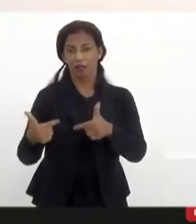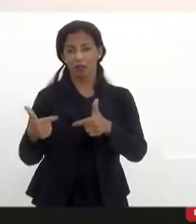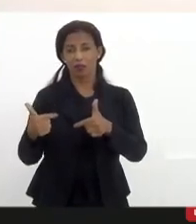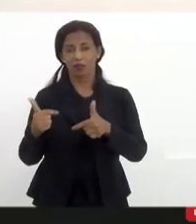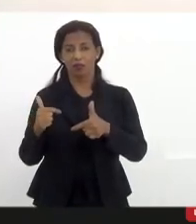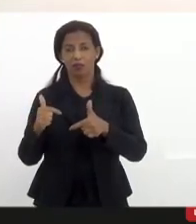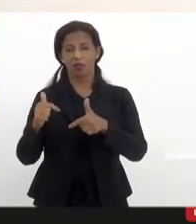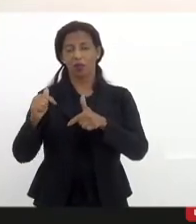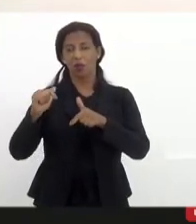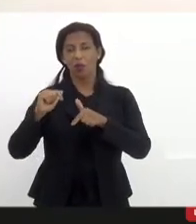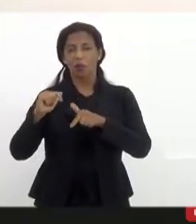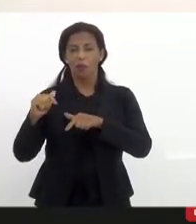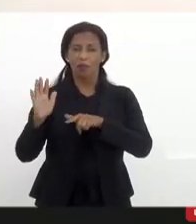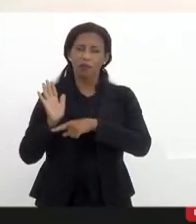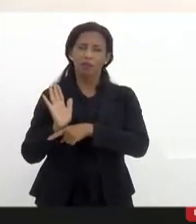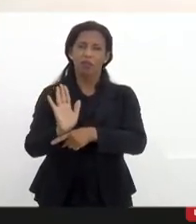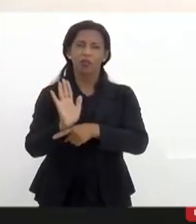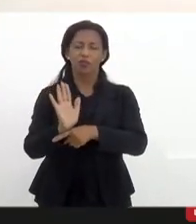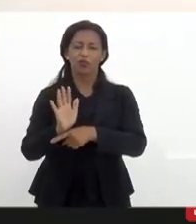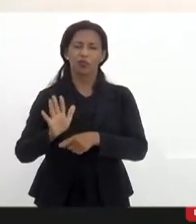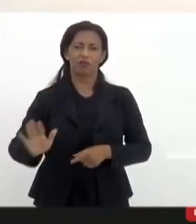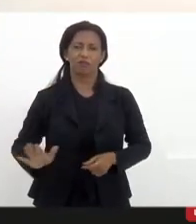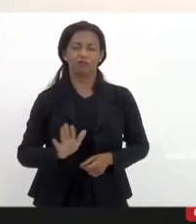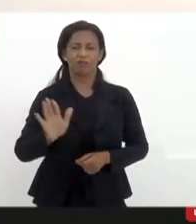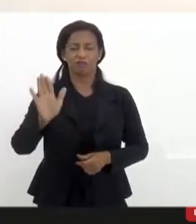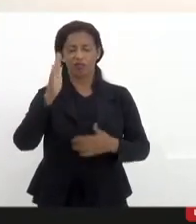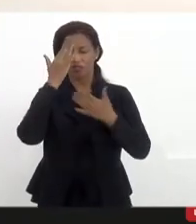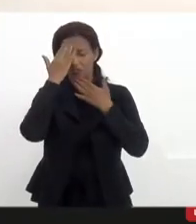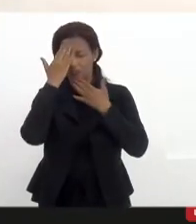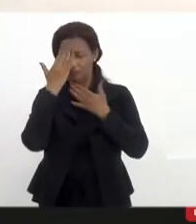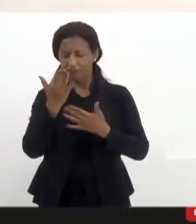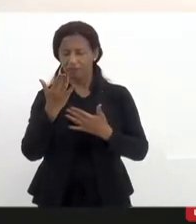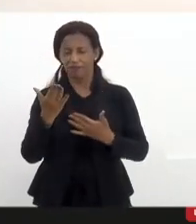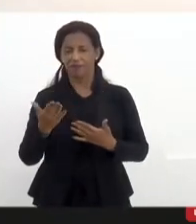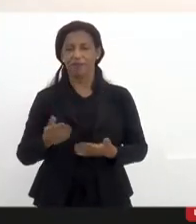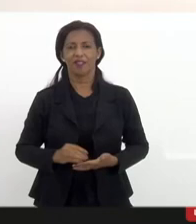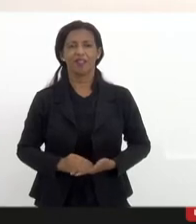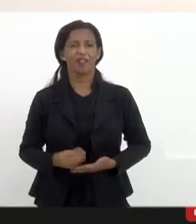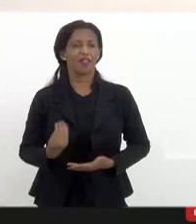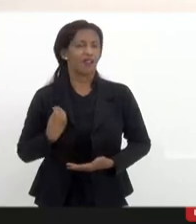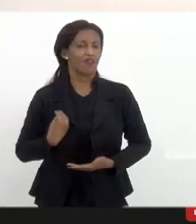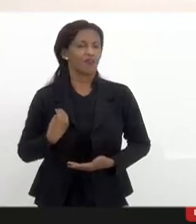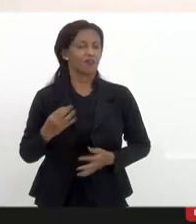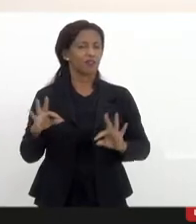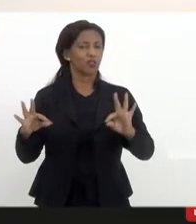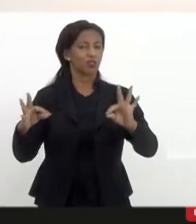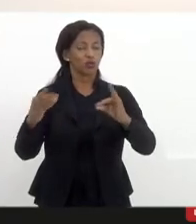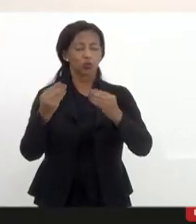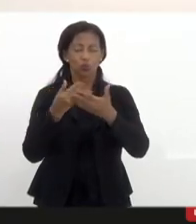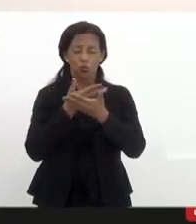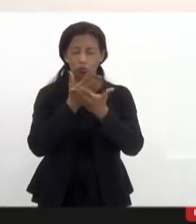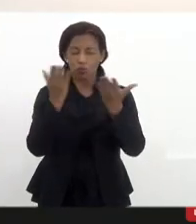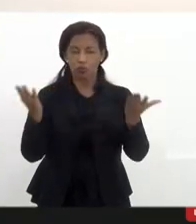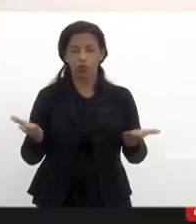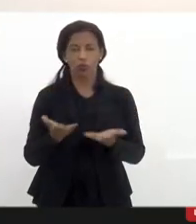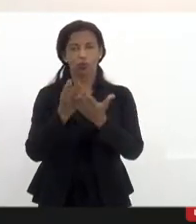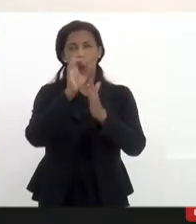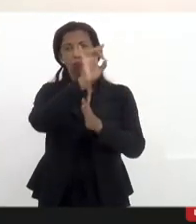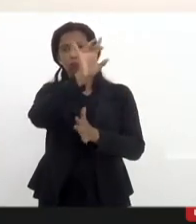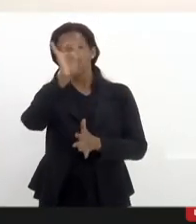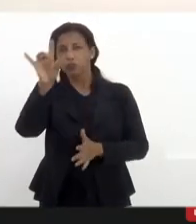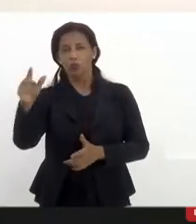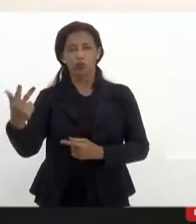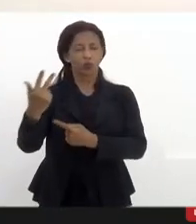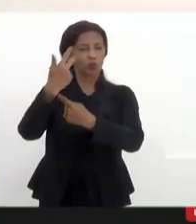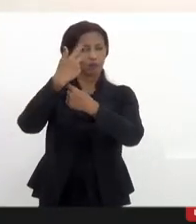fortalecer os nossos territórios. Acho que é isso, agradecer muito a presença de todos e todas, agradecer a toda a